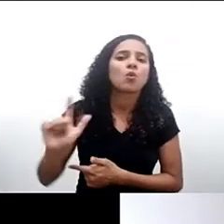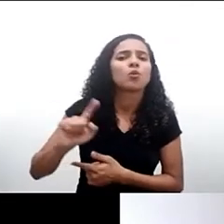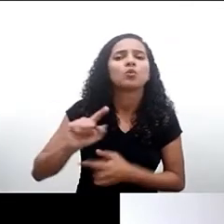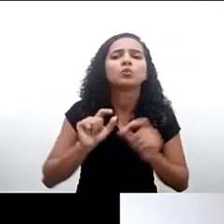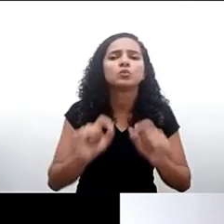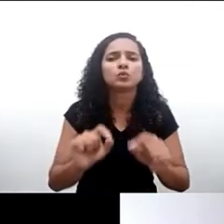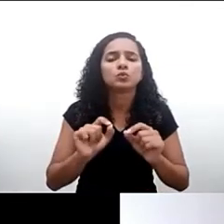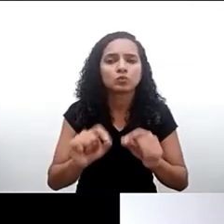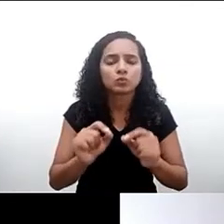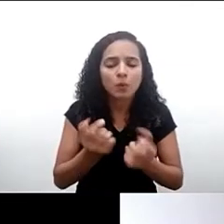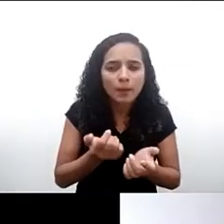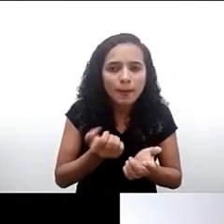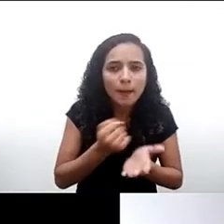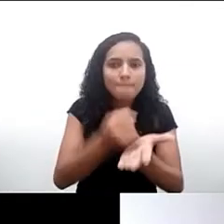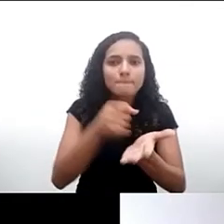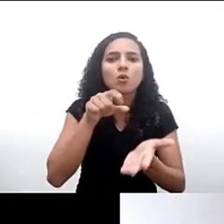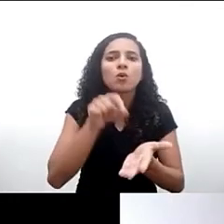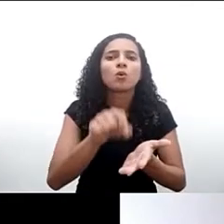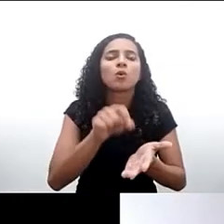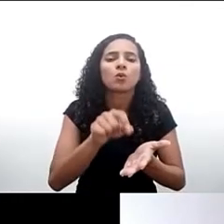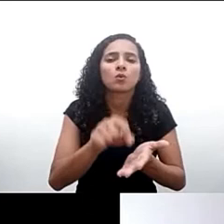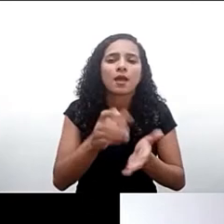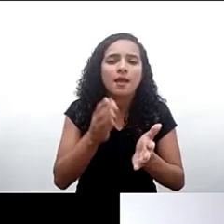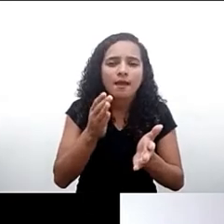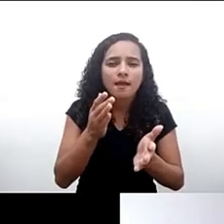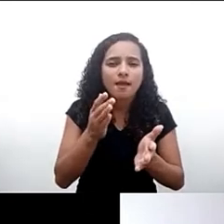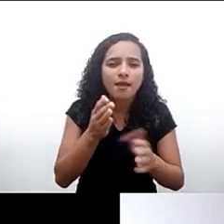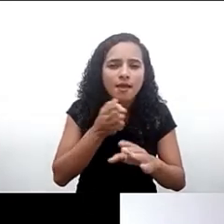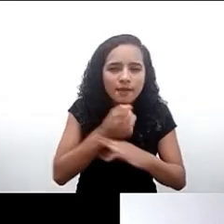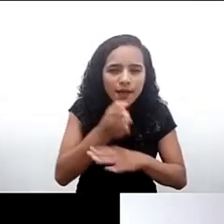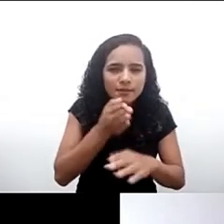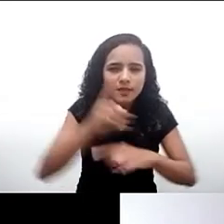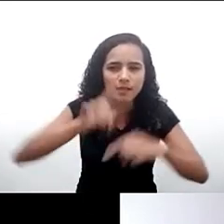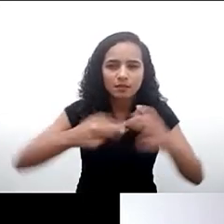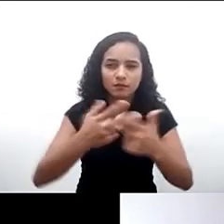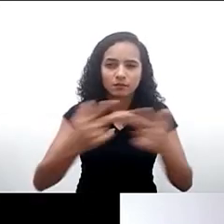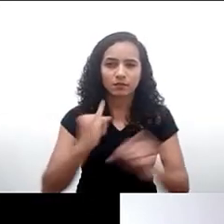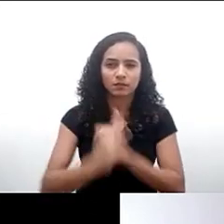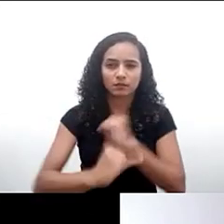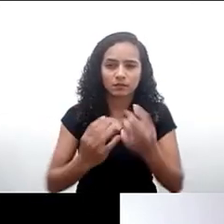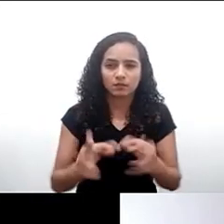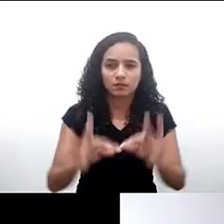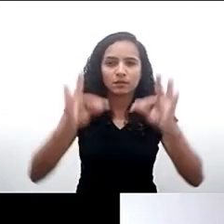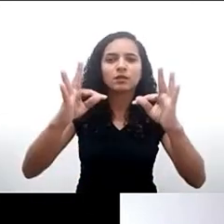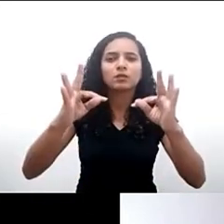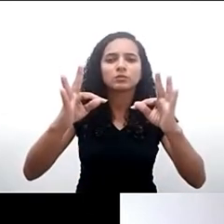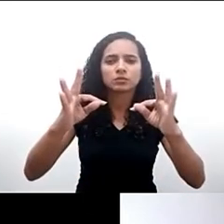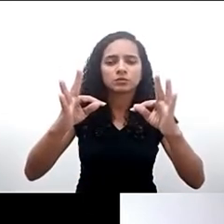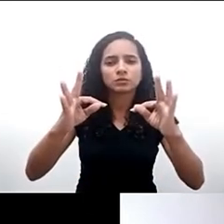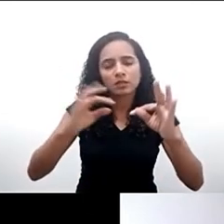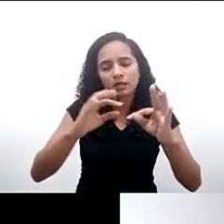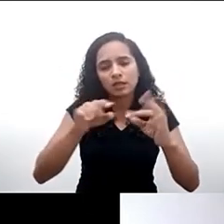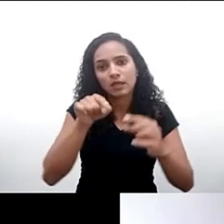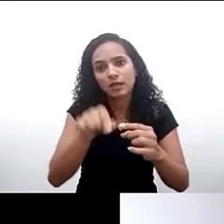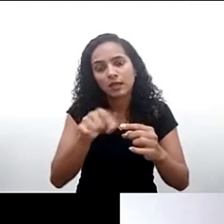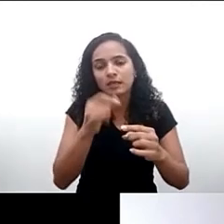não discriminação o acesso às ferramentas tecnológicas o sistema automatizado a gestão J por exemplo se